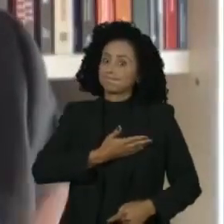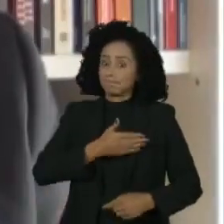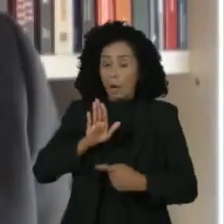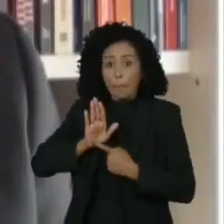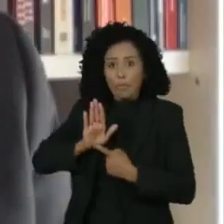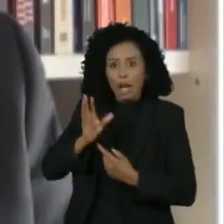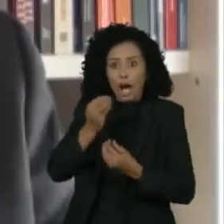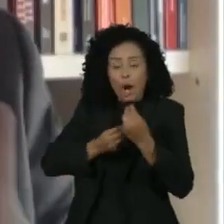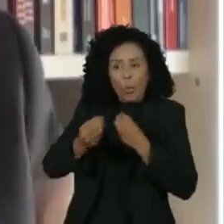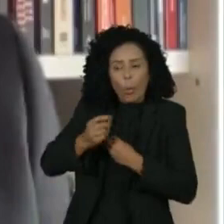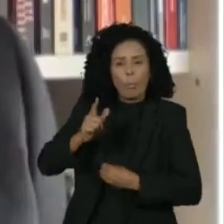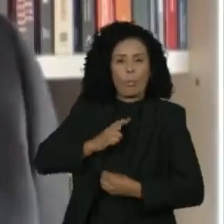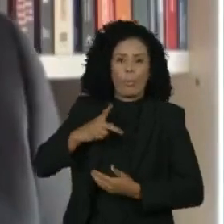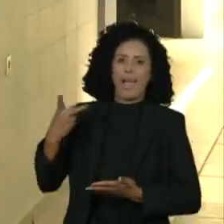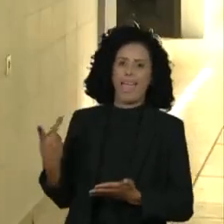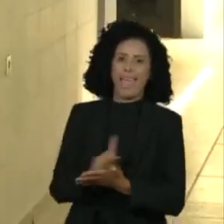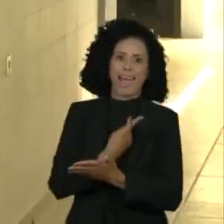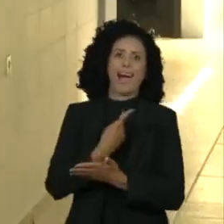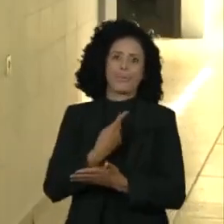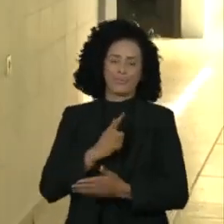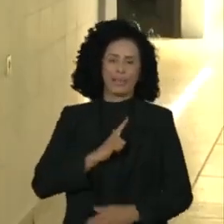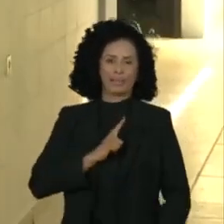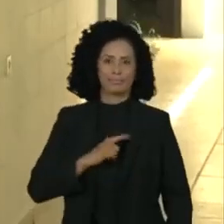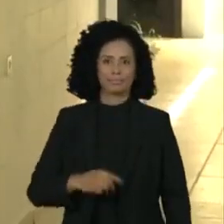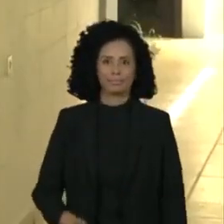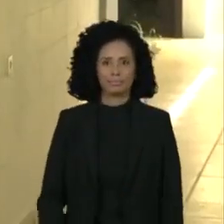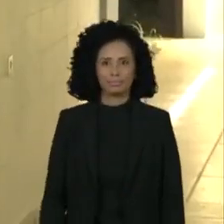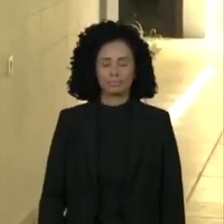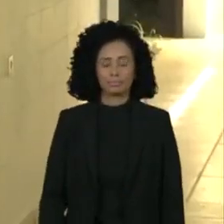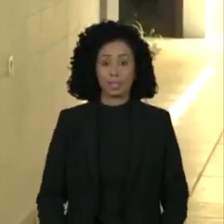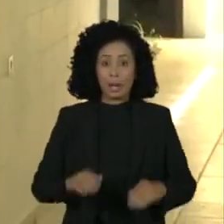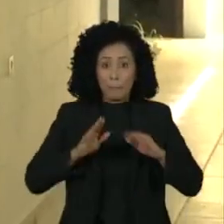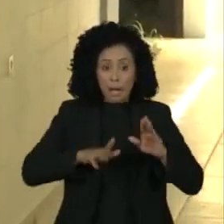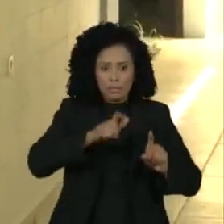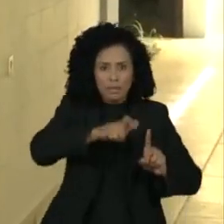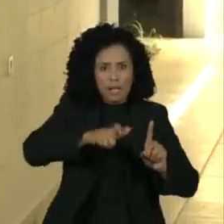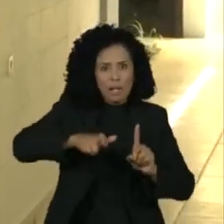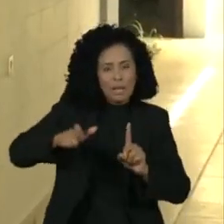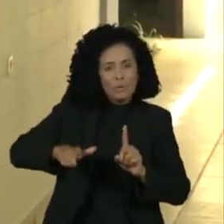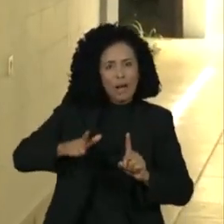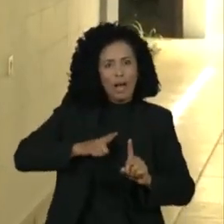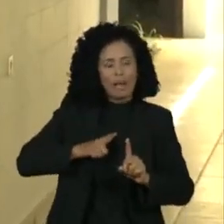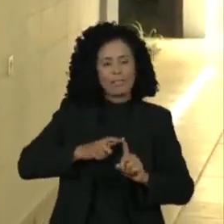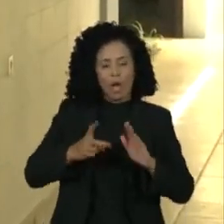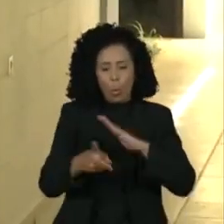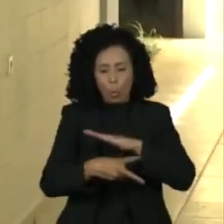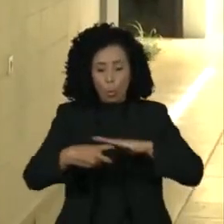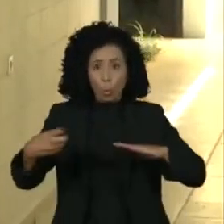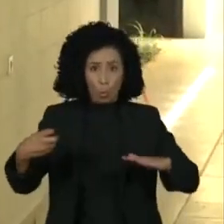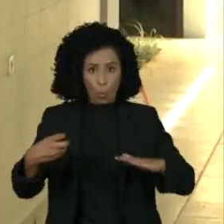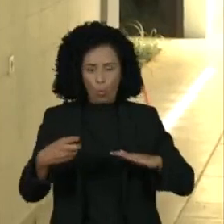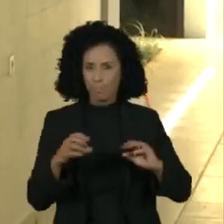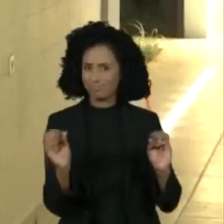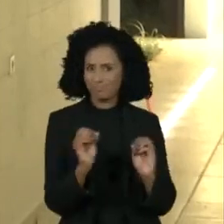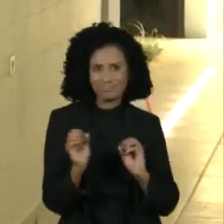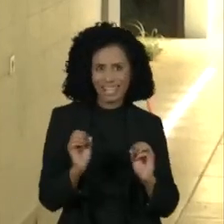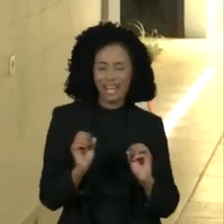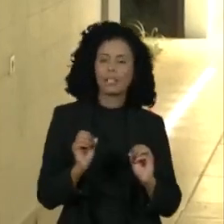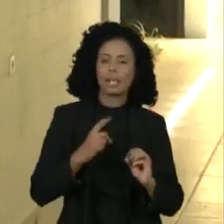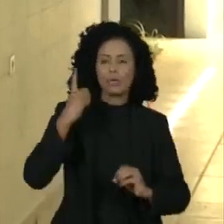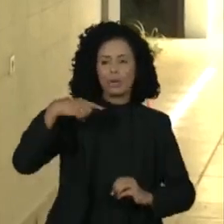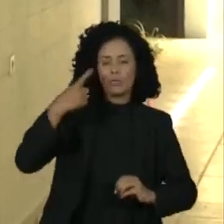foi adulterada ou não existe. Já para não cair em golpes, o conselho dos profissionais é